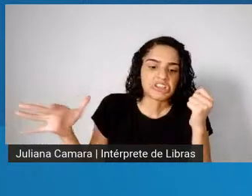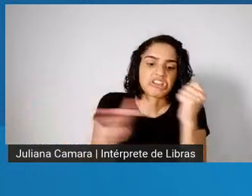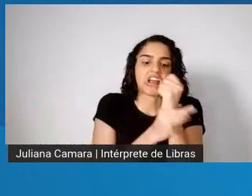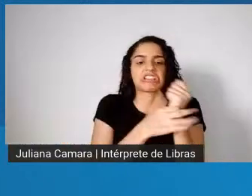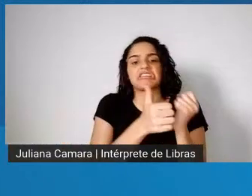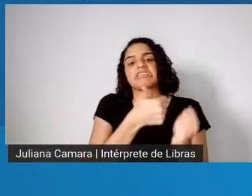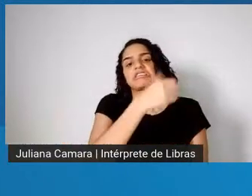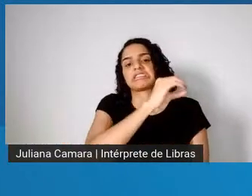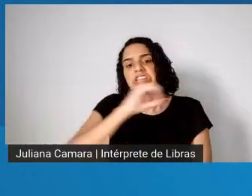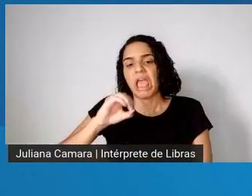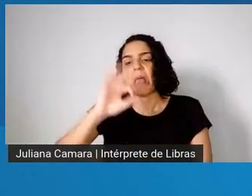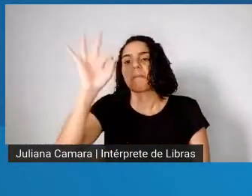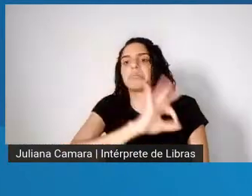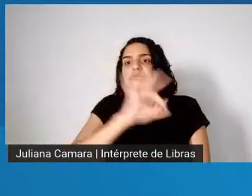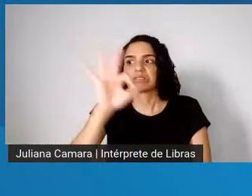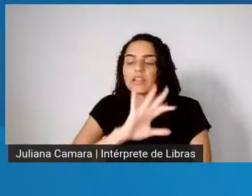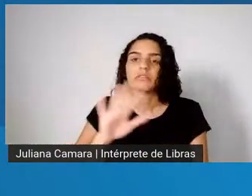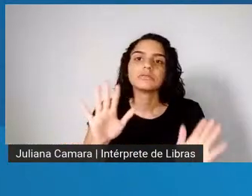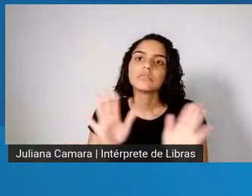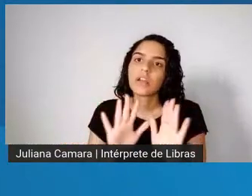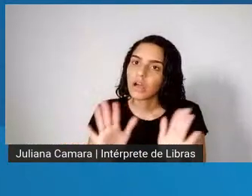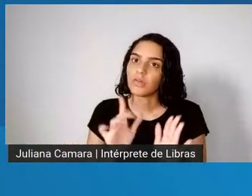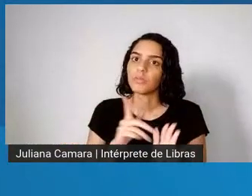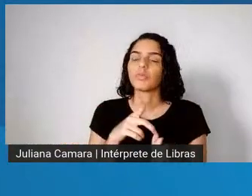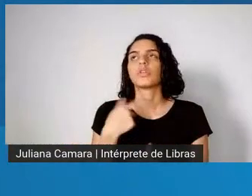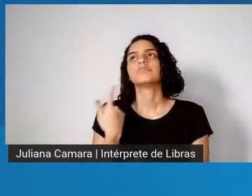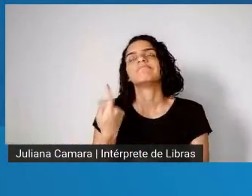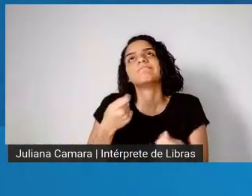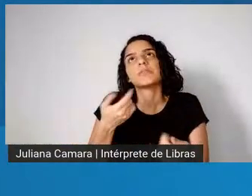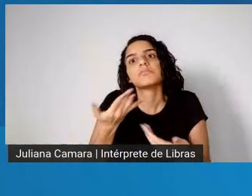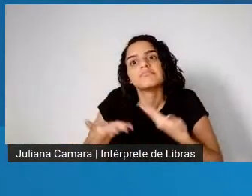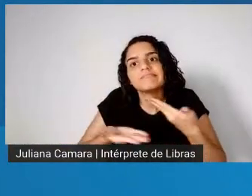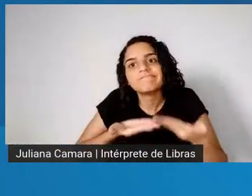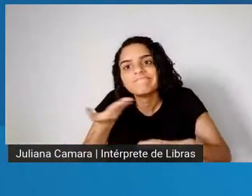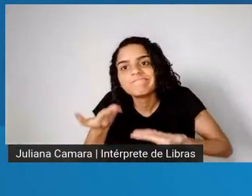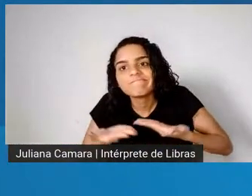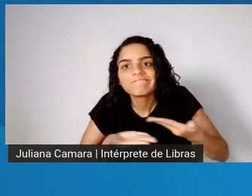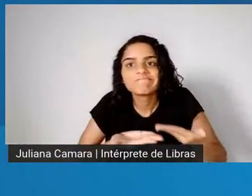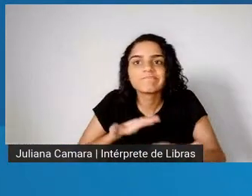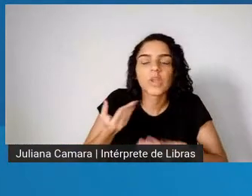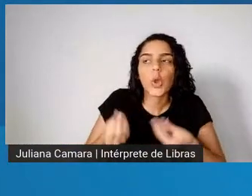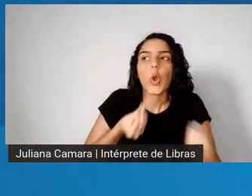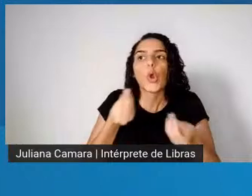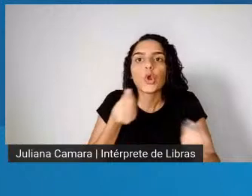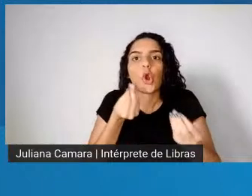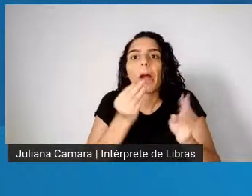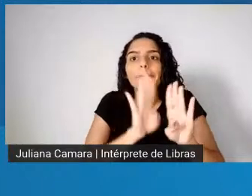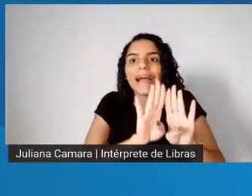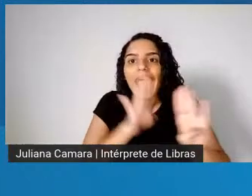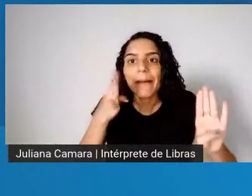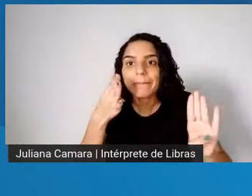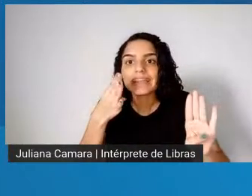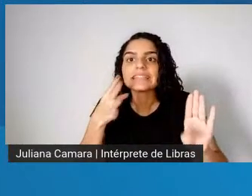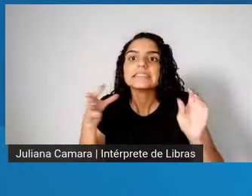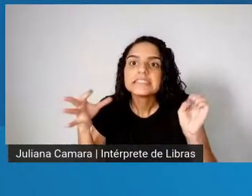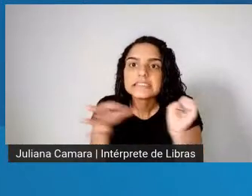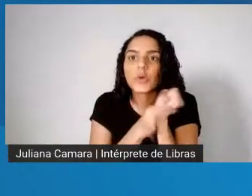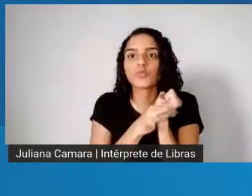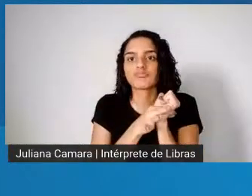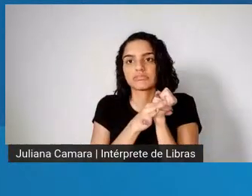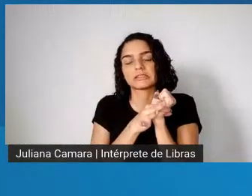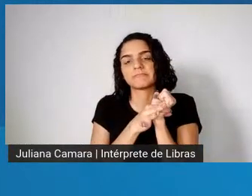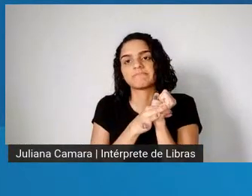abertas. Eu acho que nós precisamos encontrar um jeito de reabrir de forma segura as escolas,